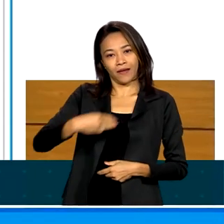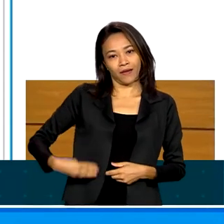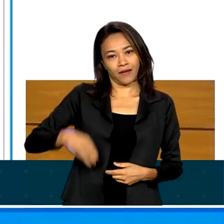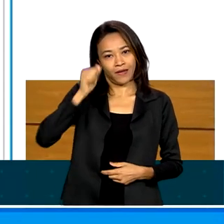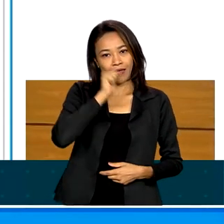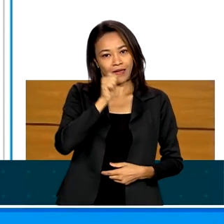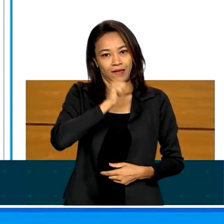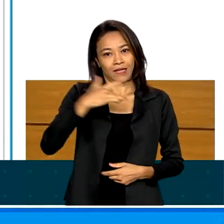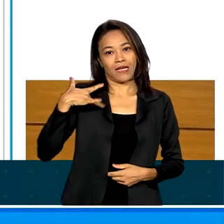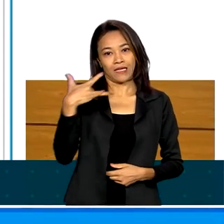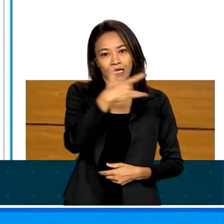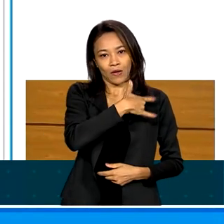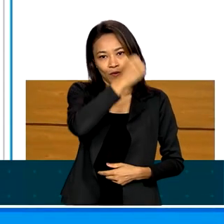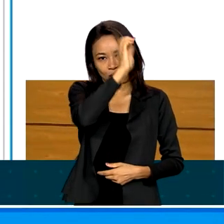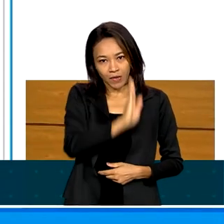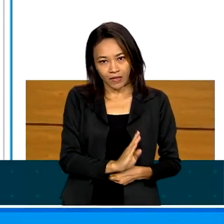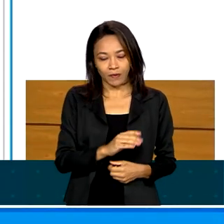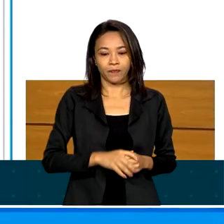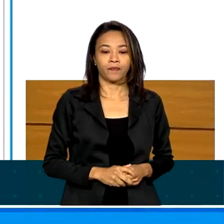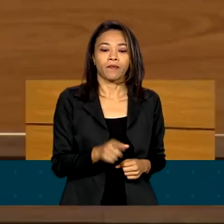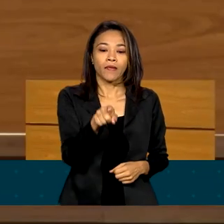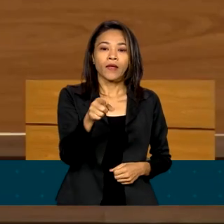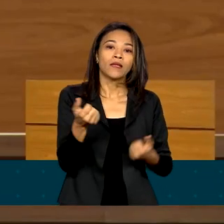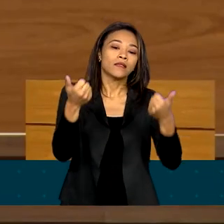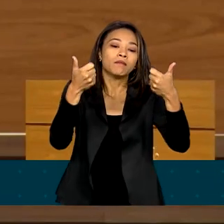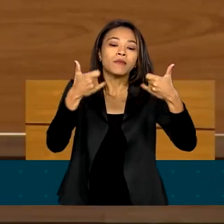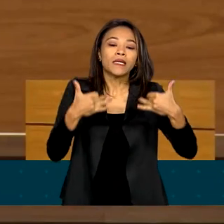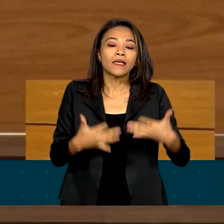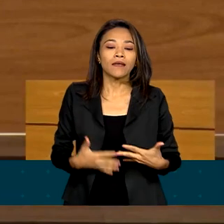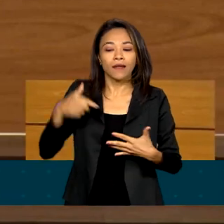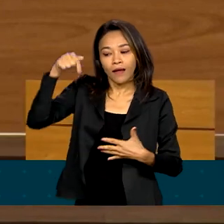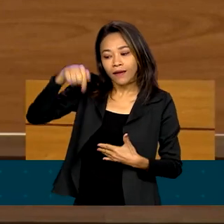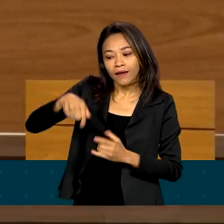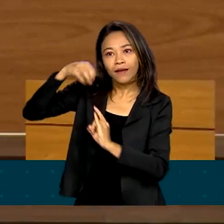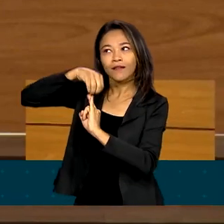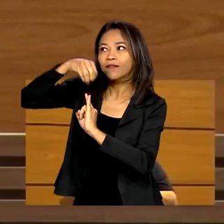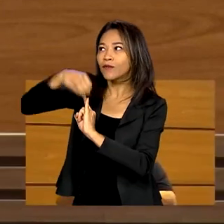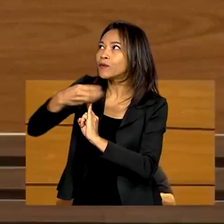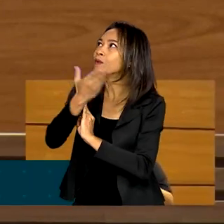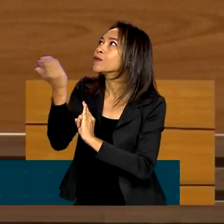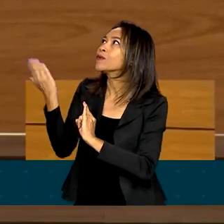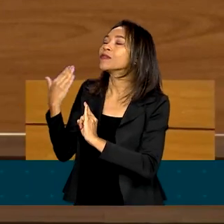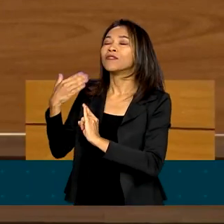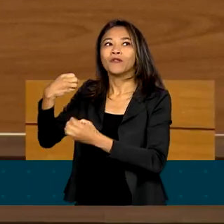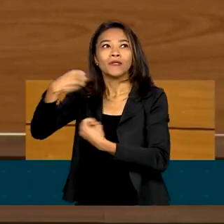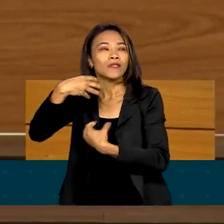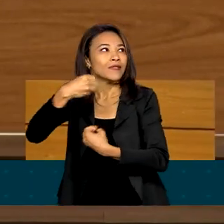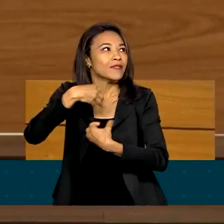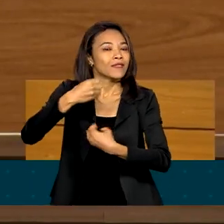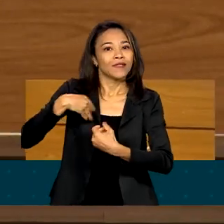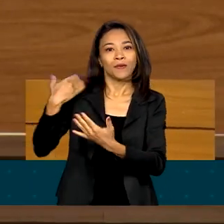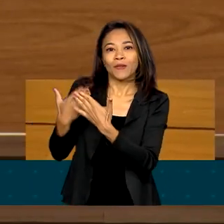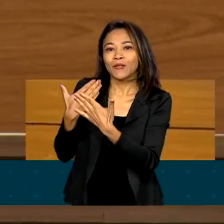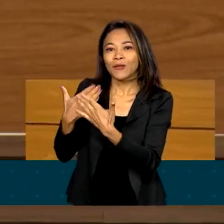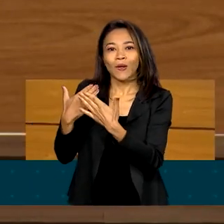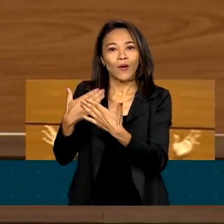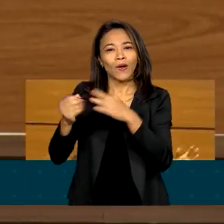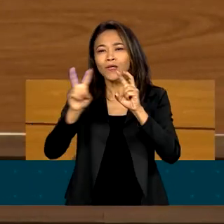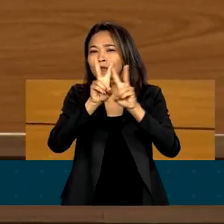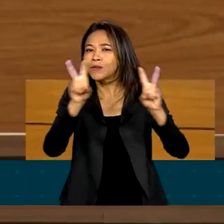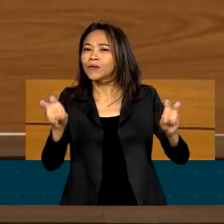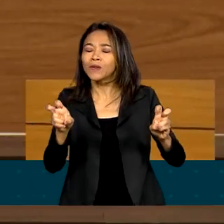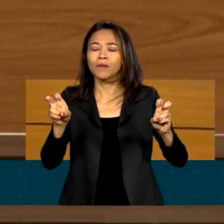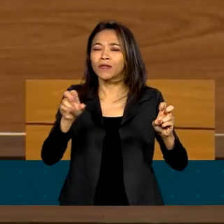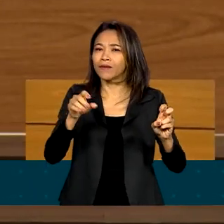saúde no Brasil. A Fiocruz, para mim, foi a grande escola de pensar saúde como democracia,